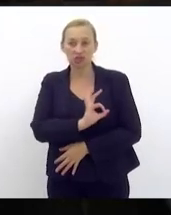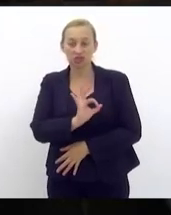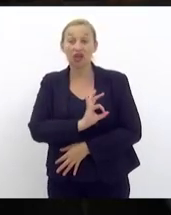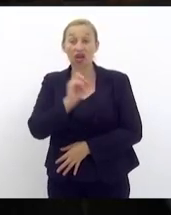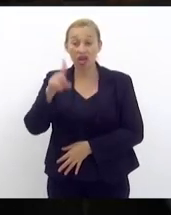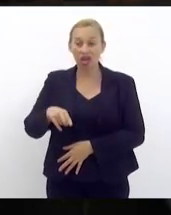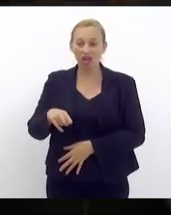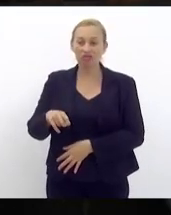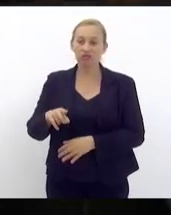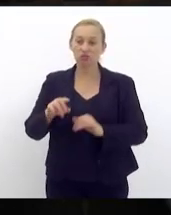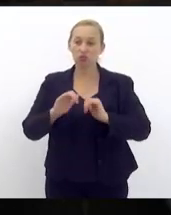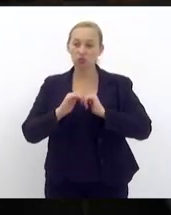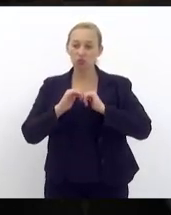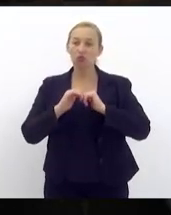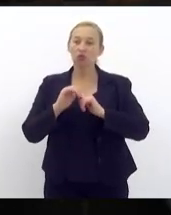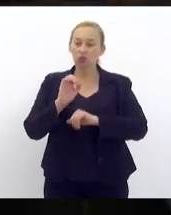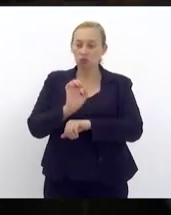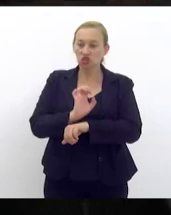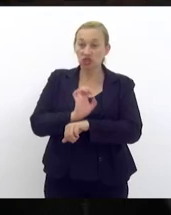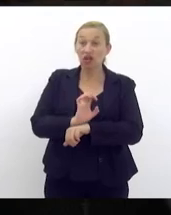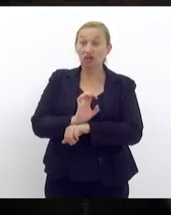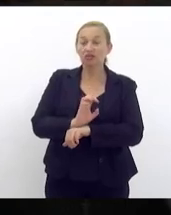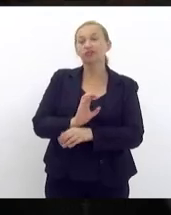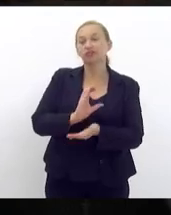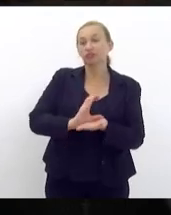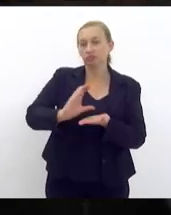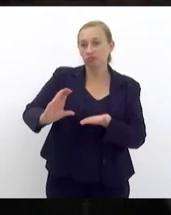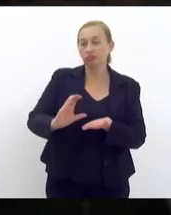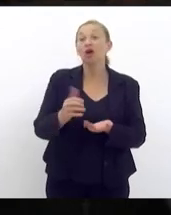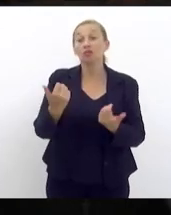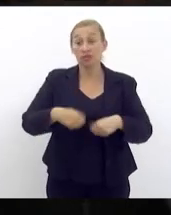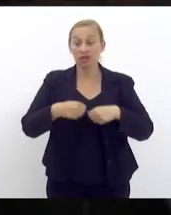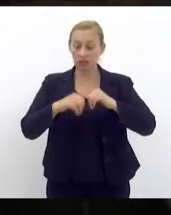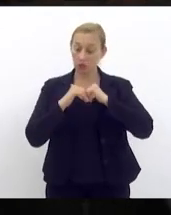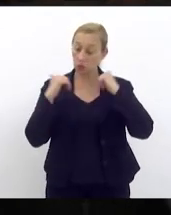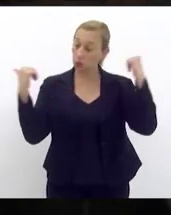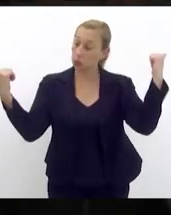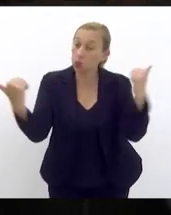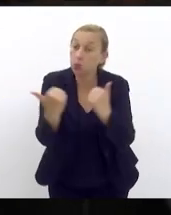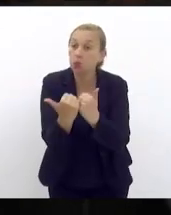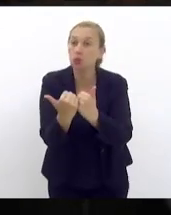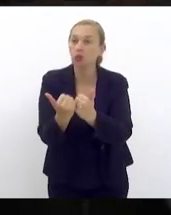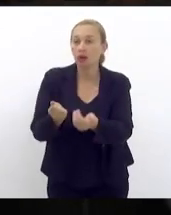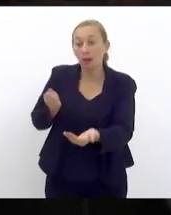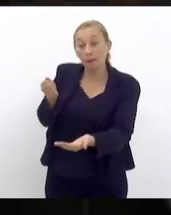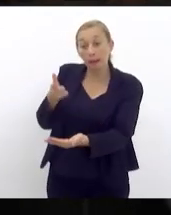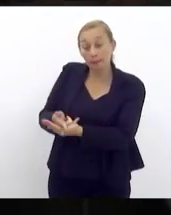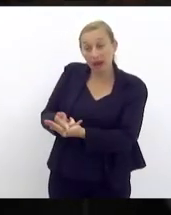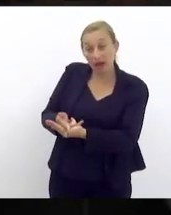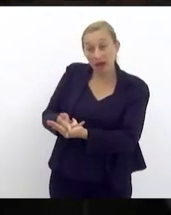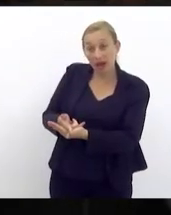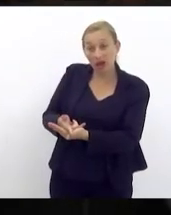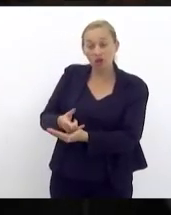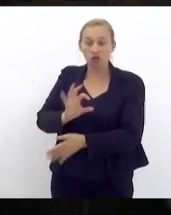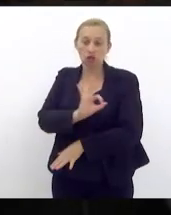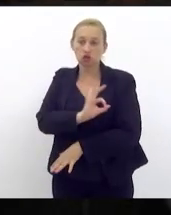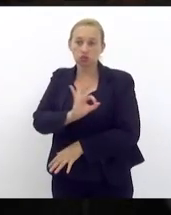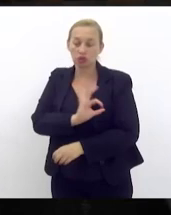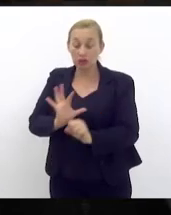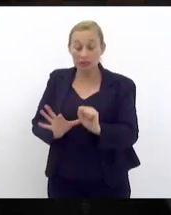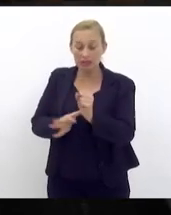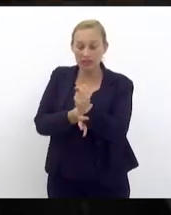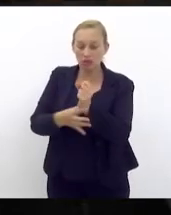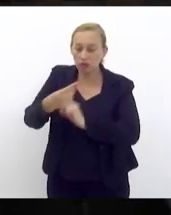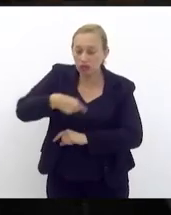o estado tem que fazer um proez para o Maracanã para a concessão do Maracanã pagar os policiais que fazem a segurança no